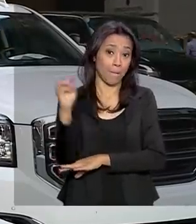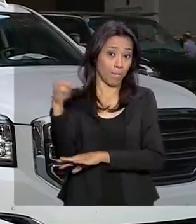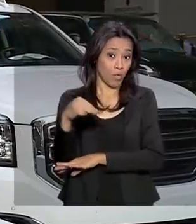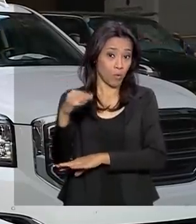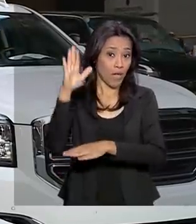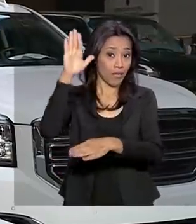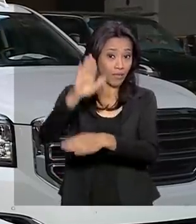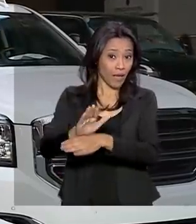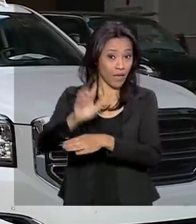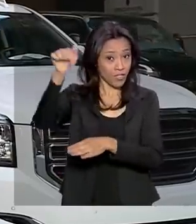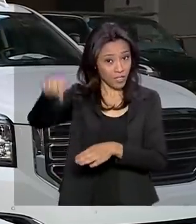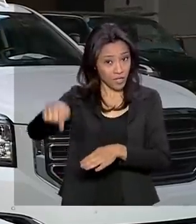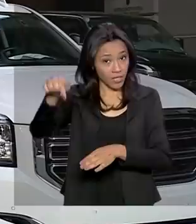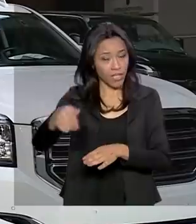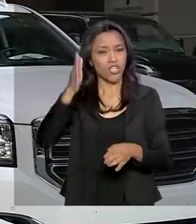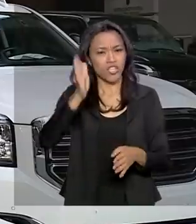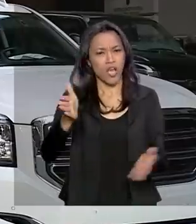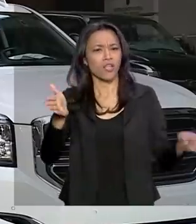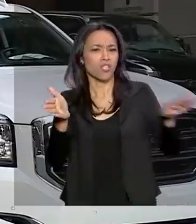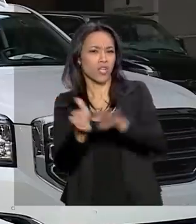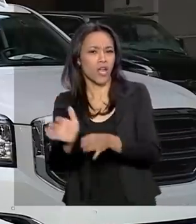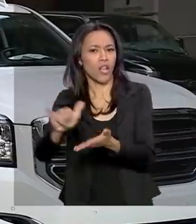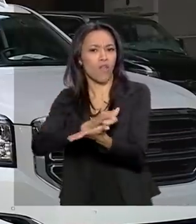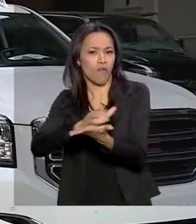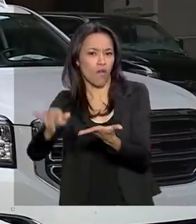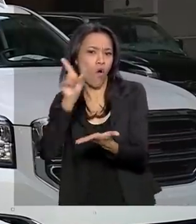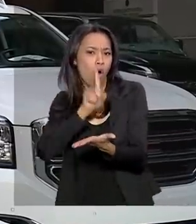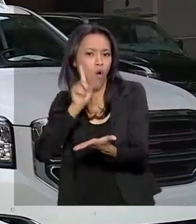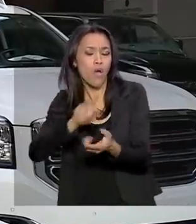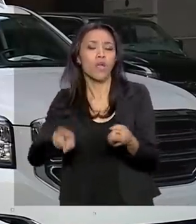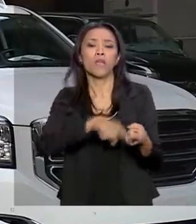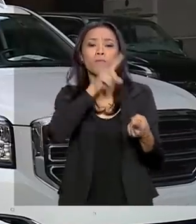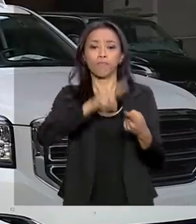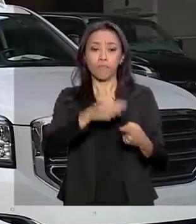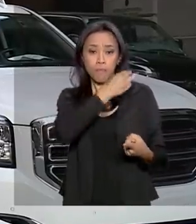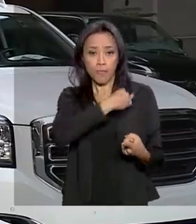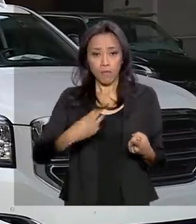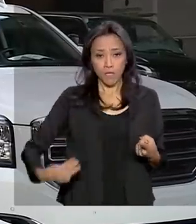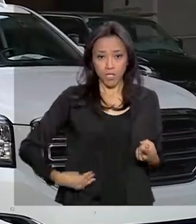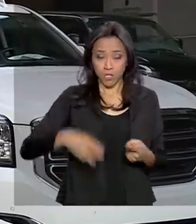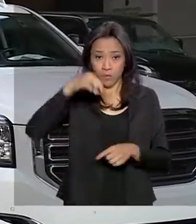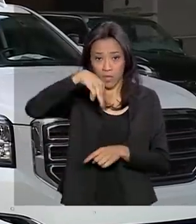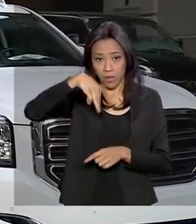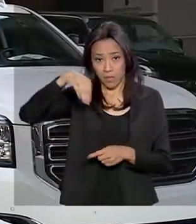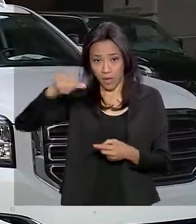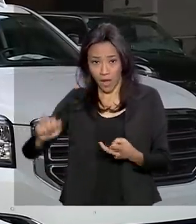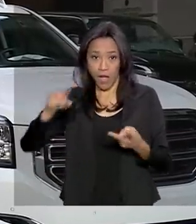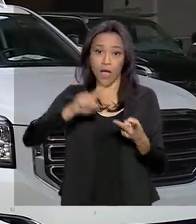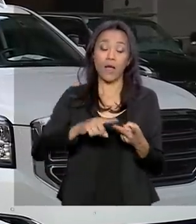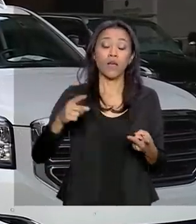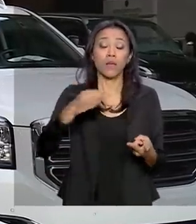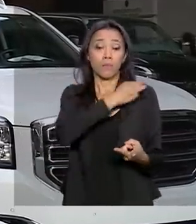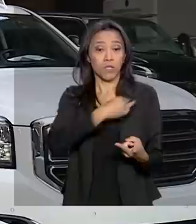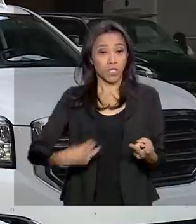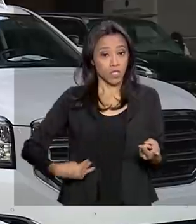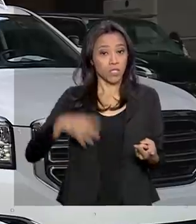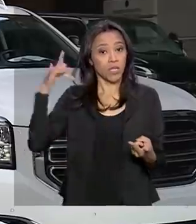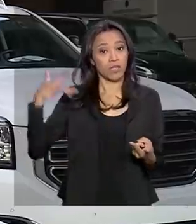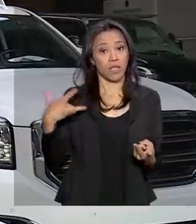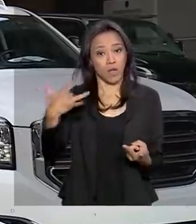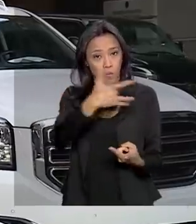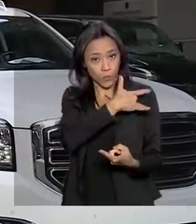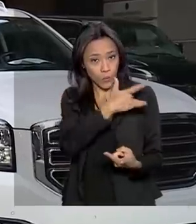Já chegaram por aqui a Nova Iorque os ministros do meio ambiente, Ricardo Salles, da saúde, Luiz Henrique